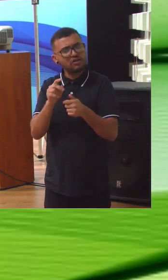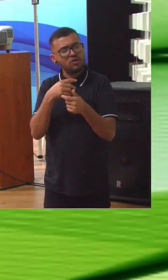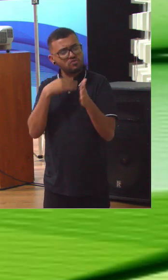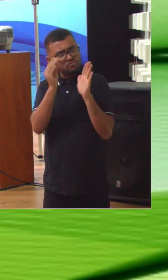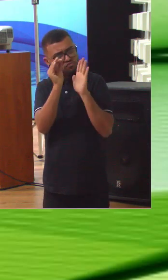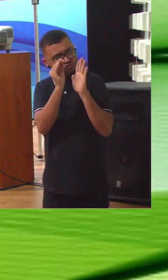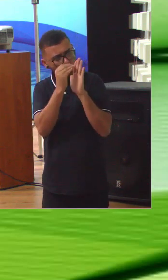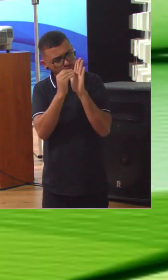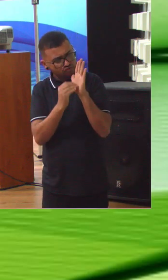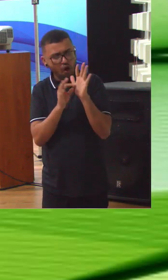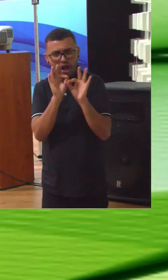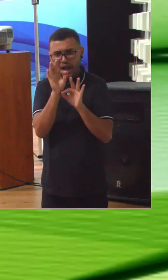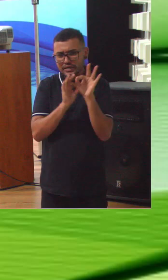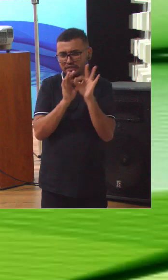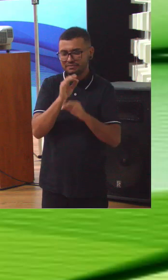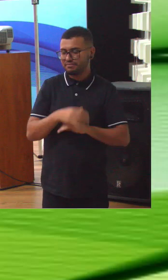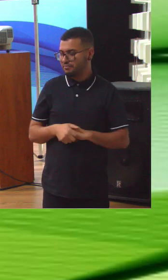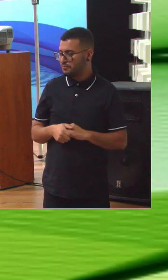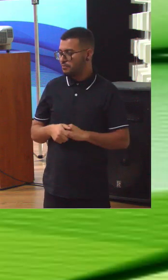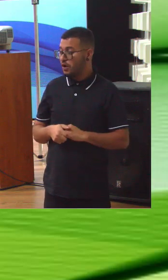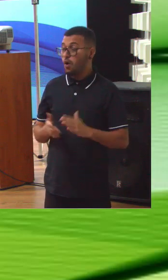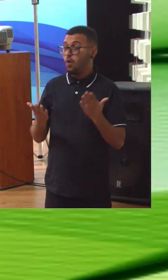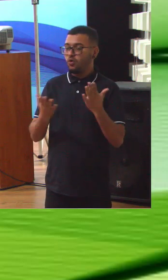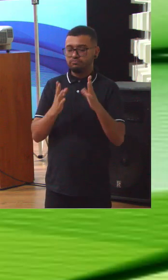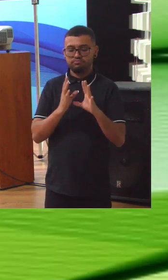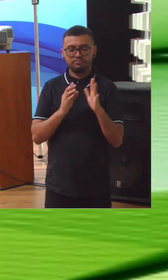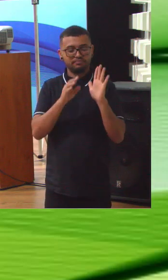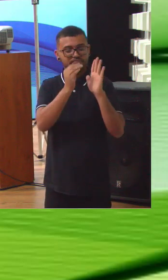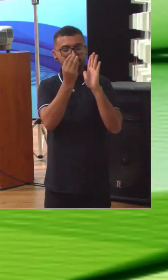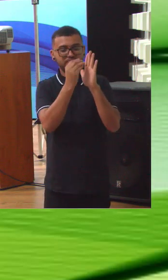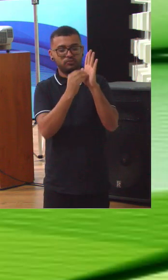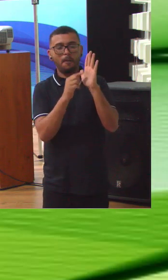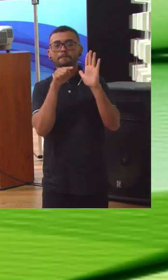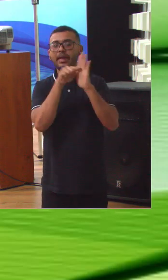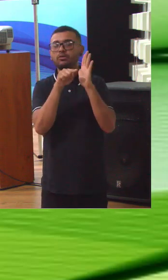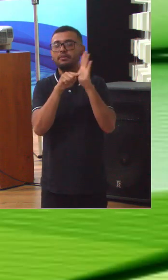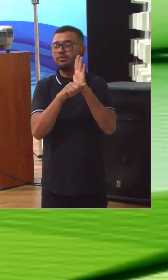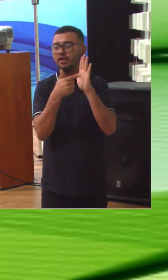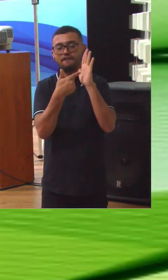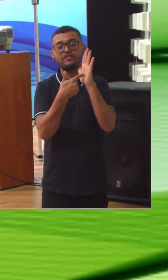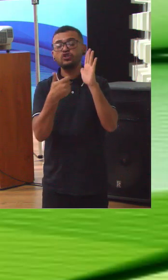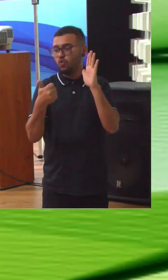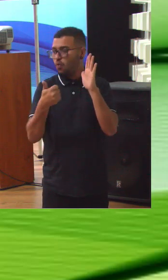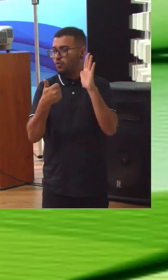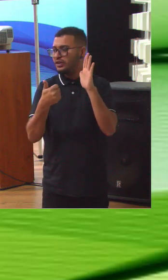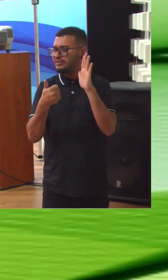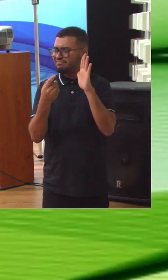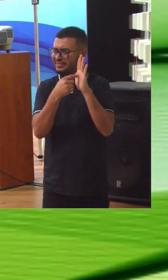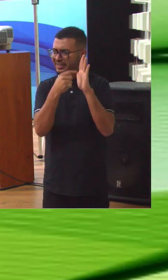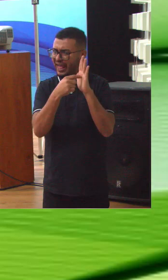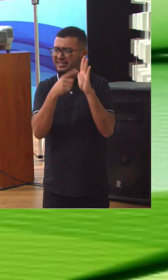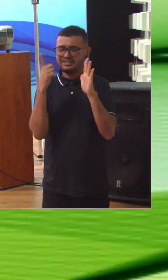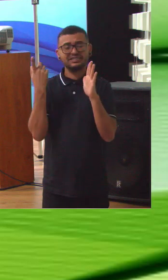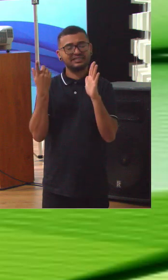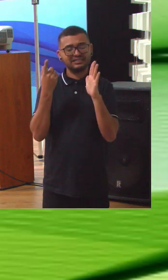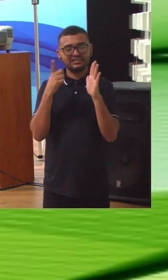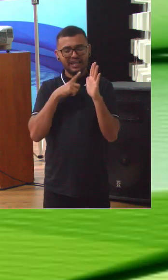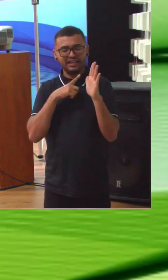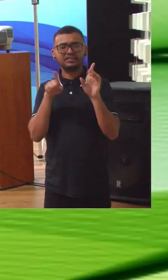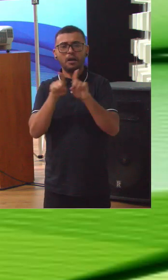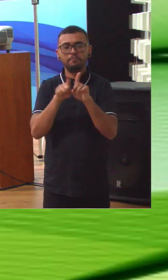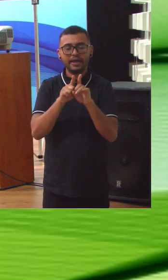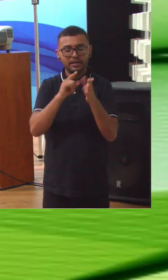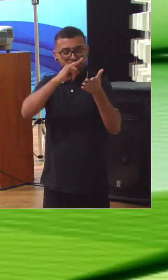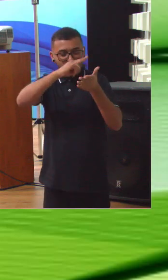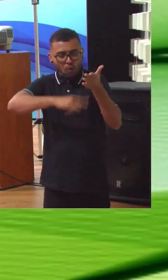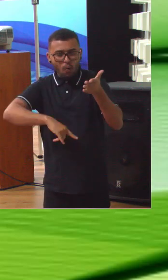Hoje são 21 sub-questões dentro dessa questão maior do planejamento estratégico. inclusive uma declaração de qual